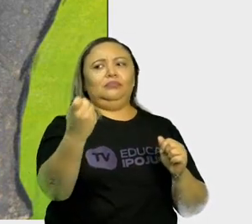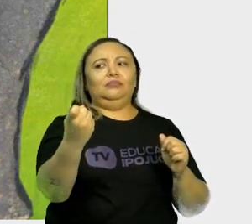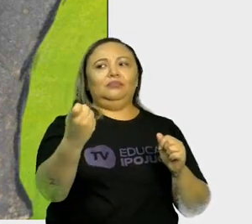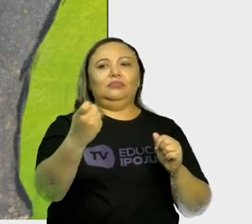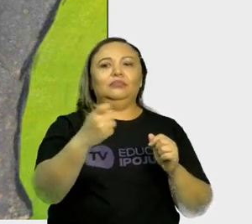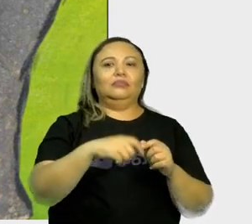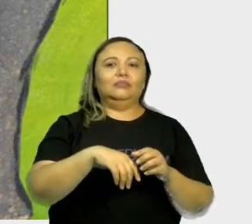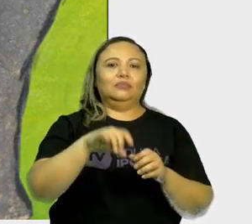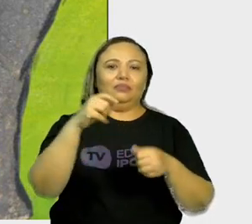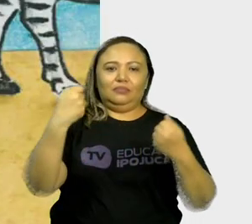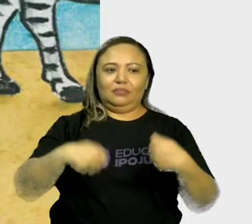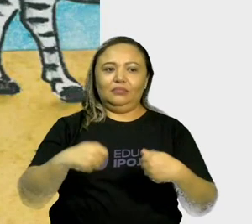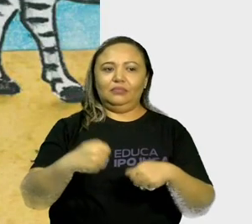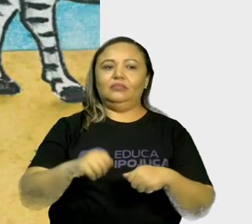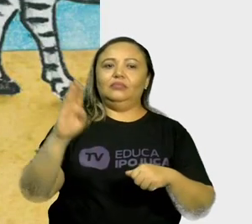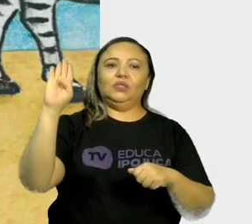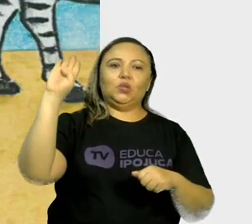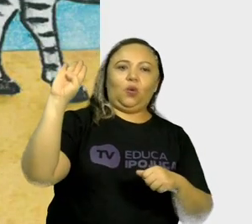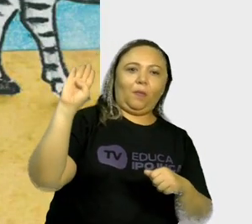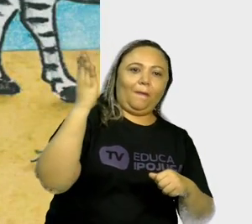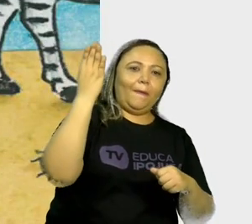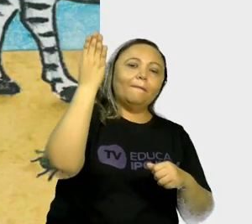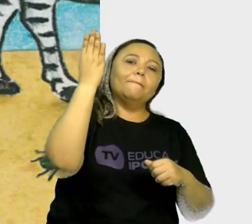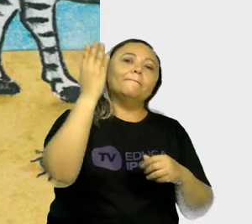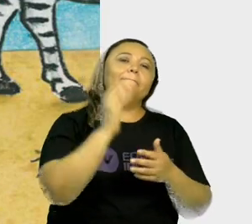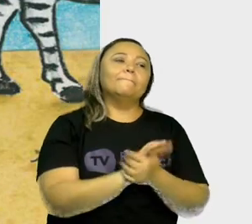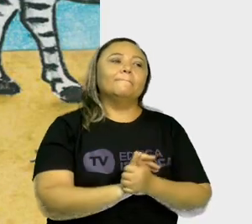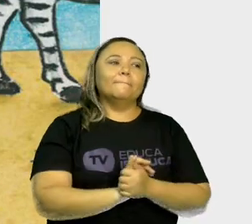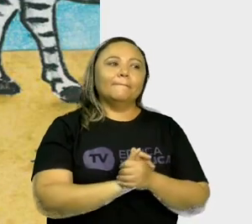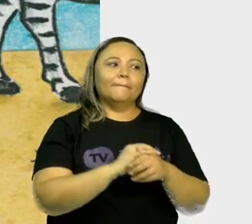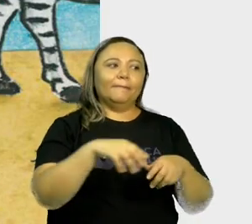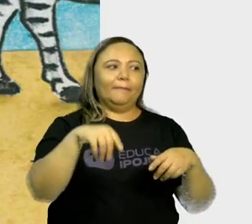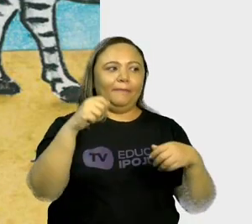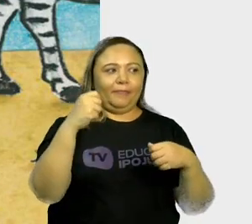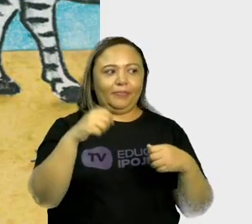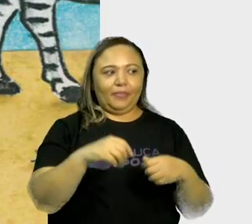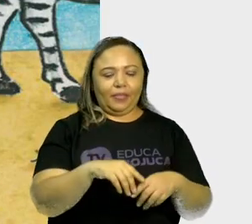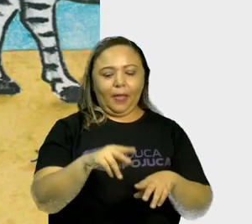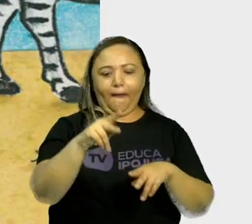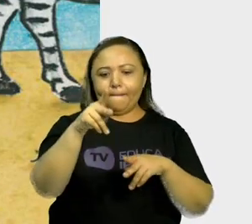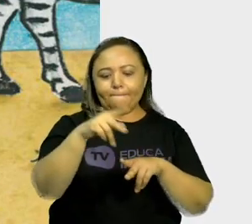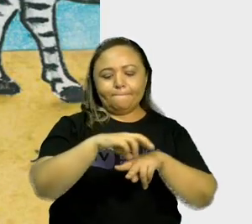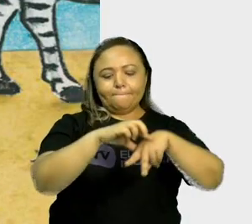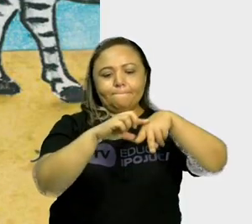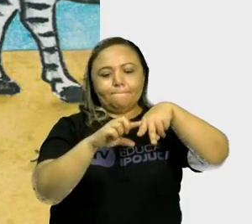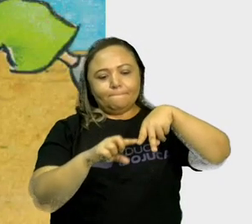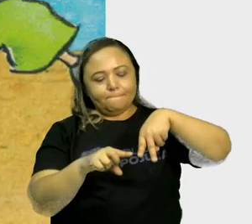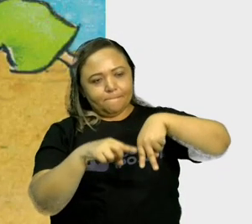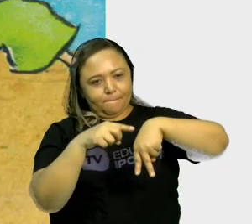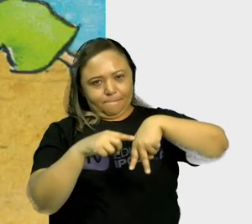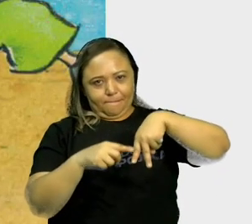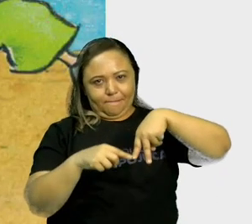de um banheiro. Temos também as nossas pernas.